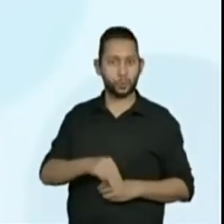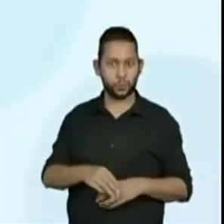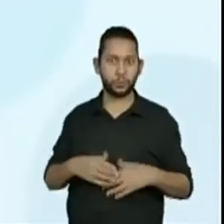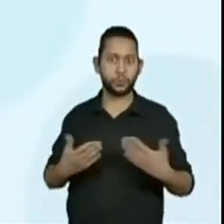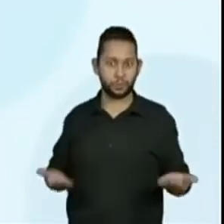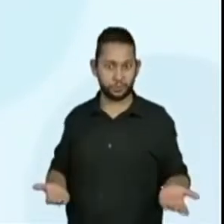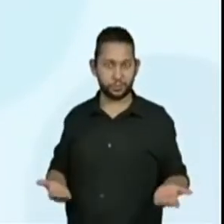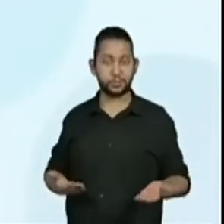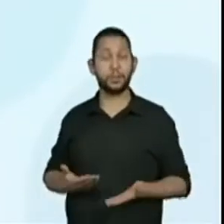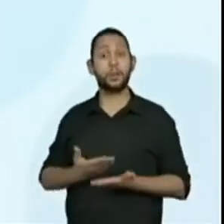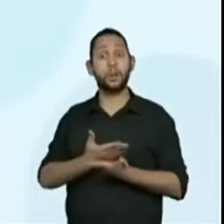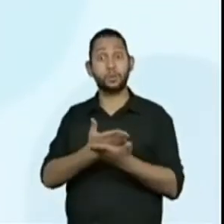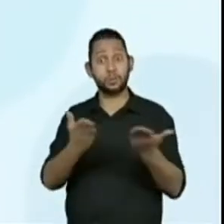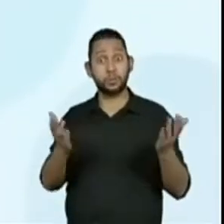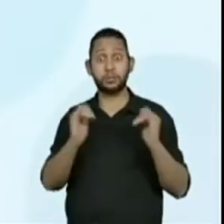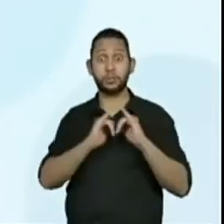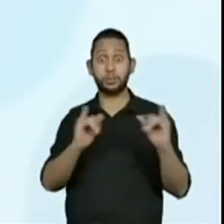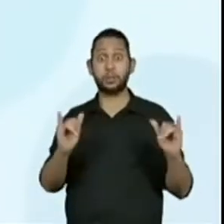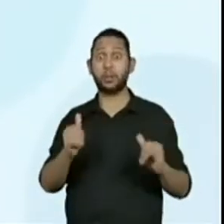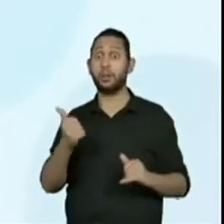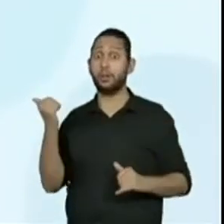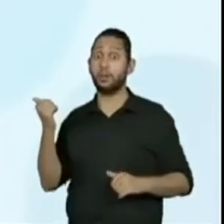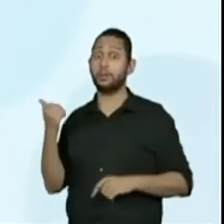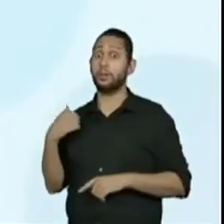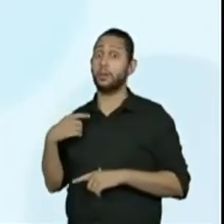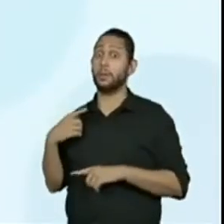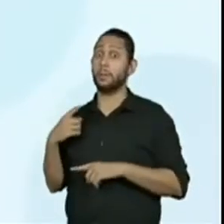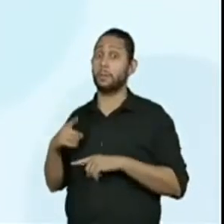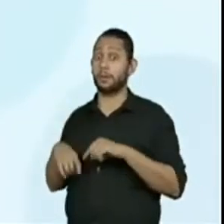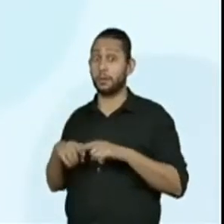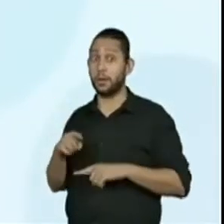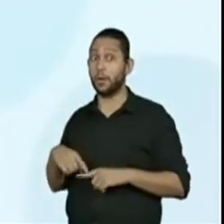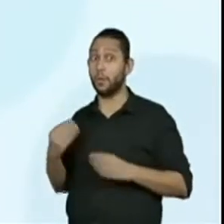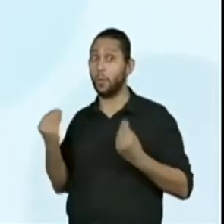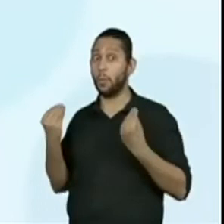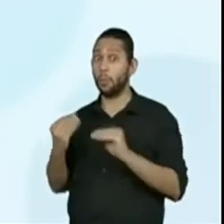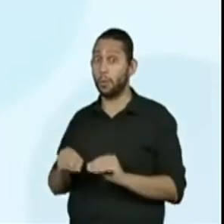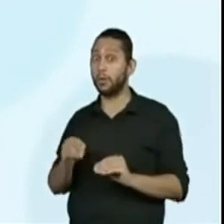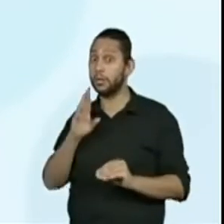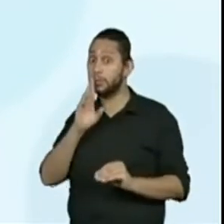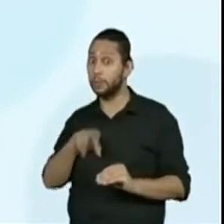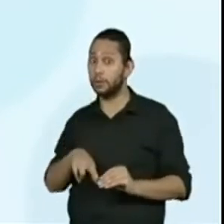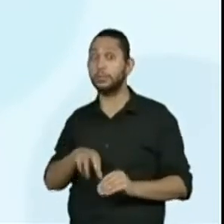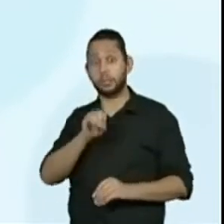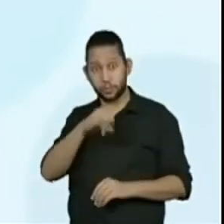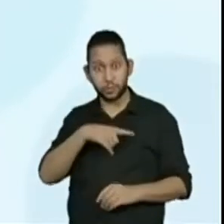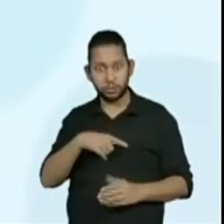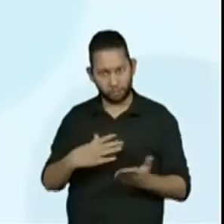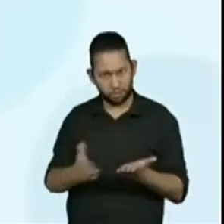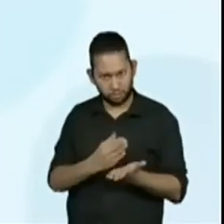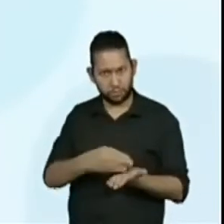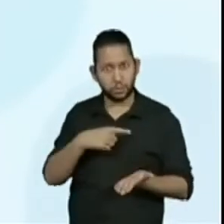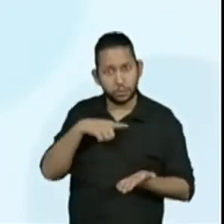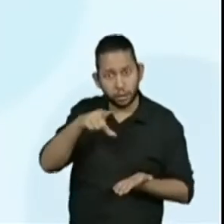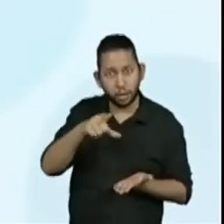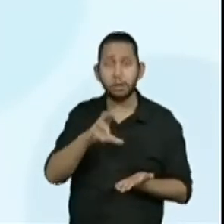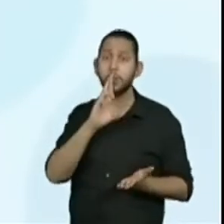Lembrando vocês, eu estou com o meu material, eu vou colocar a resposta no meu material, certo?